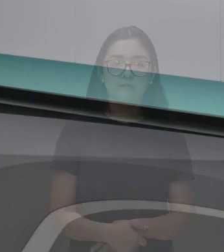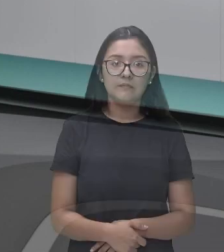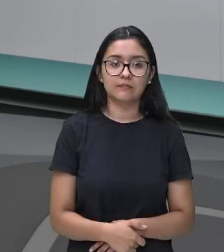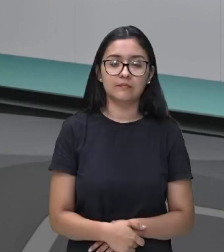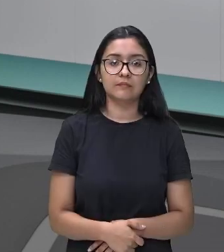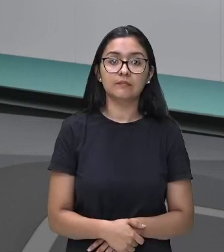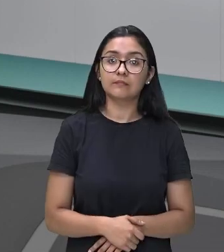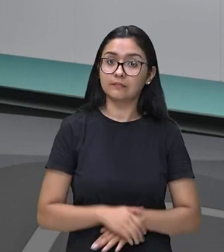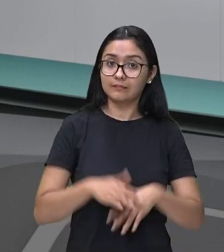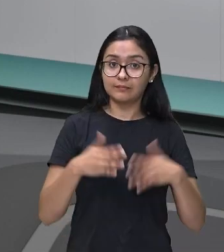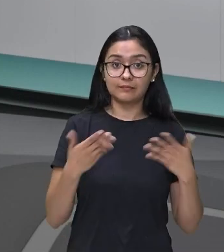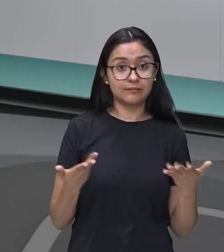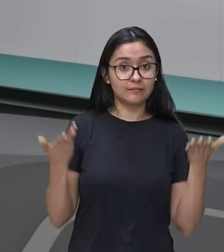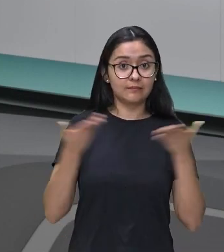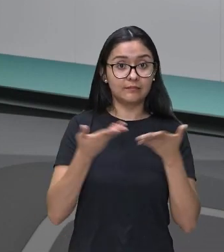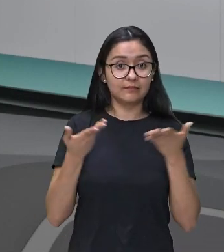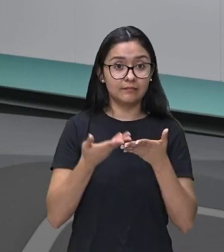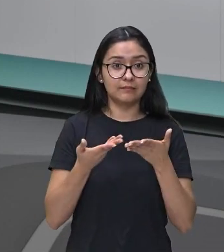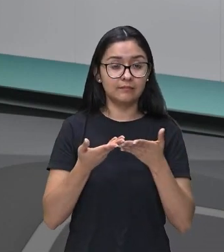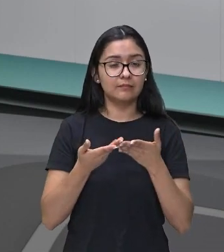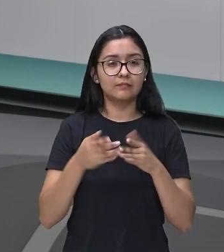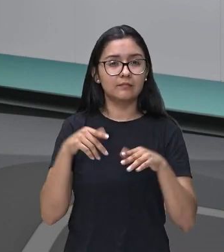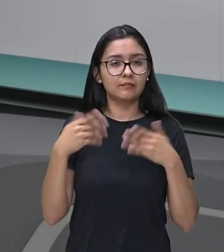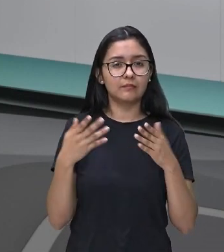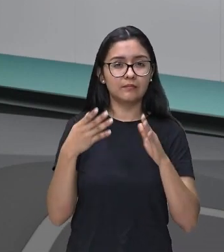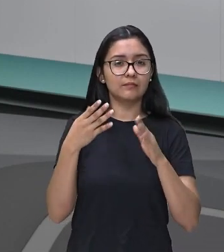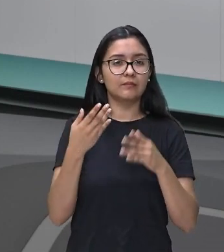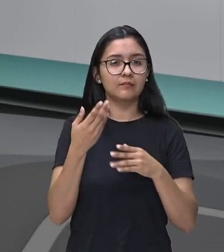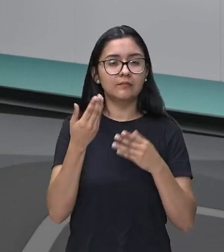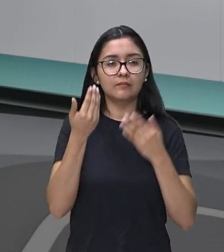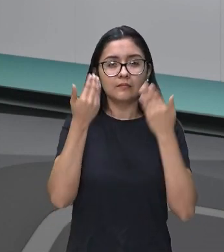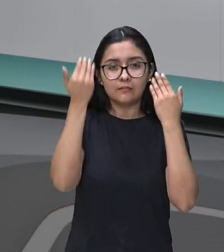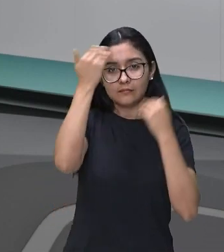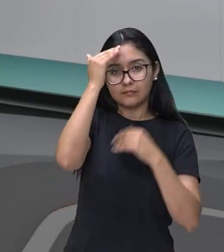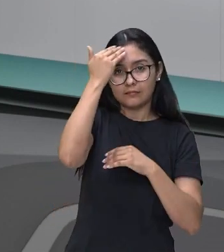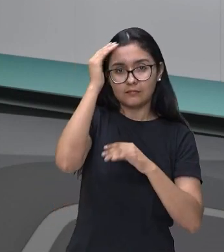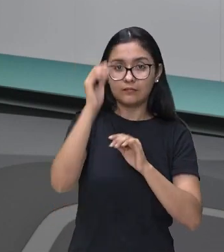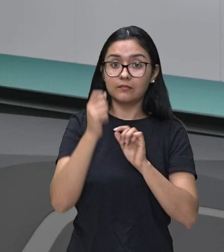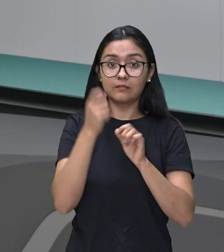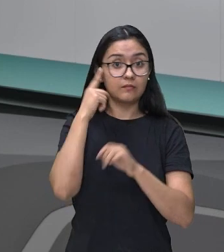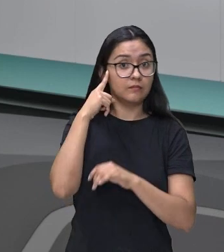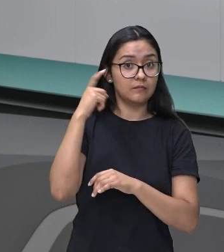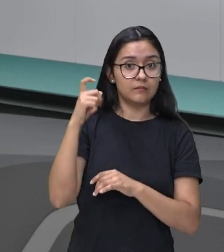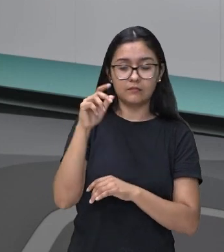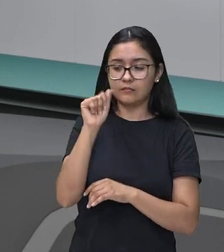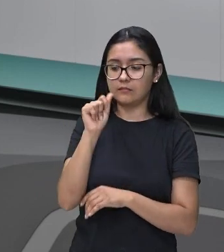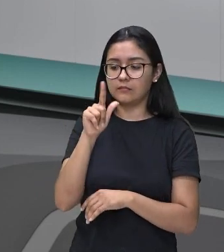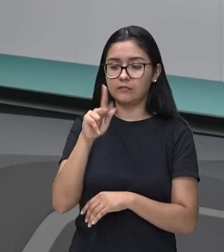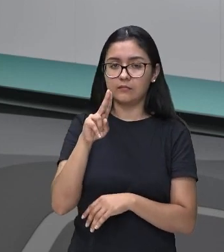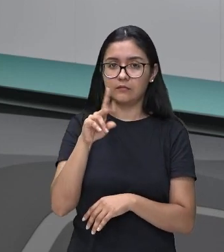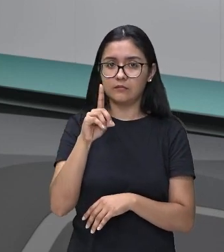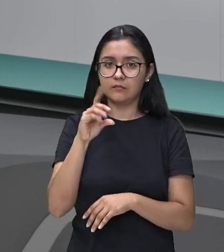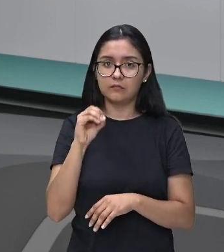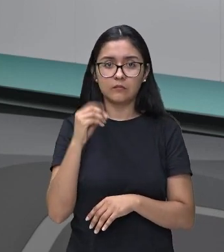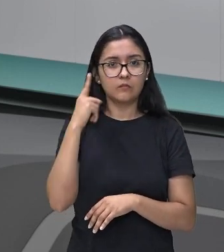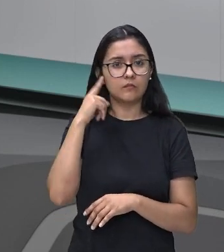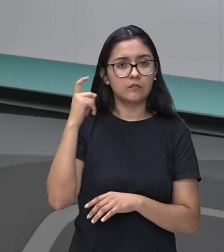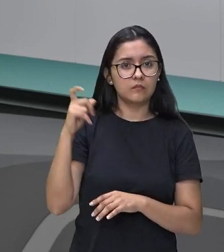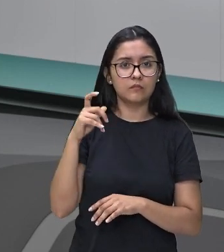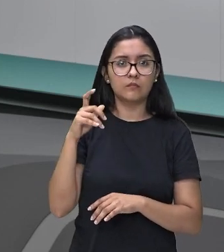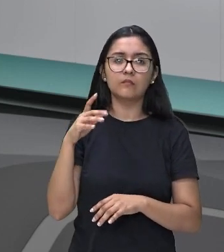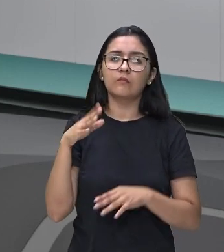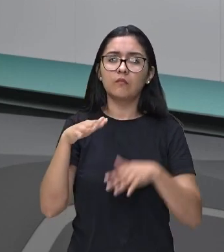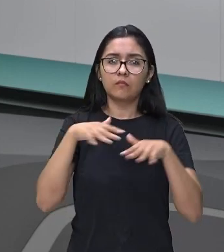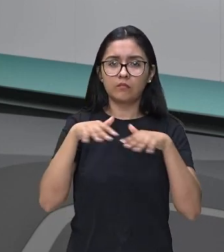Agora, vamos definir. O som agudo. Então, o som agudo é um som com maior frequência. Ou seja,